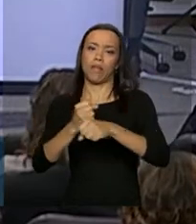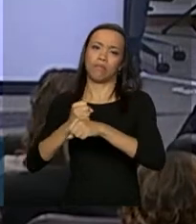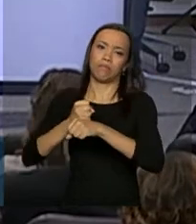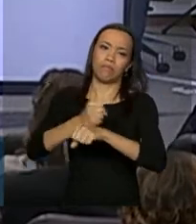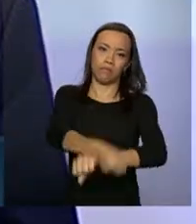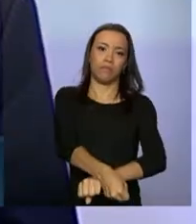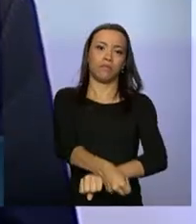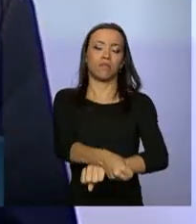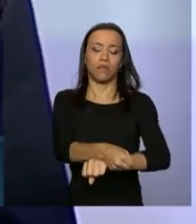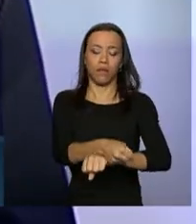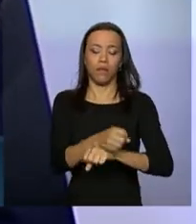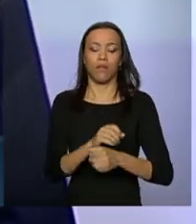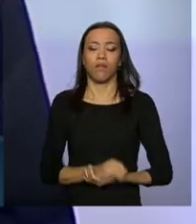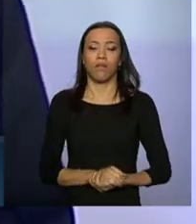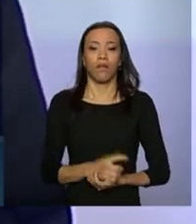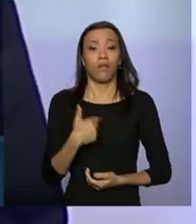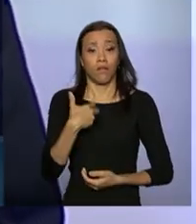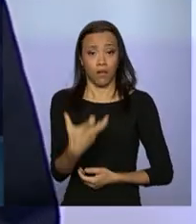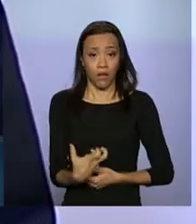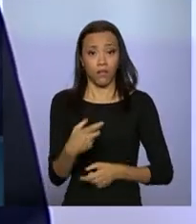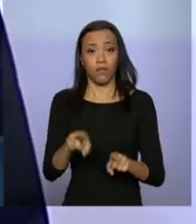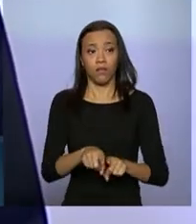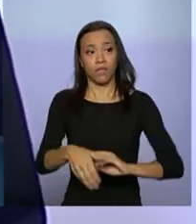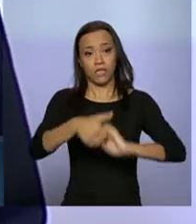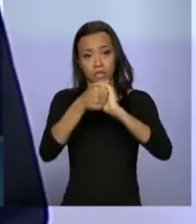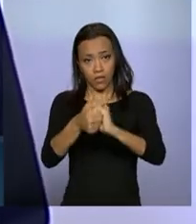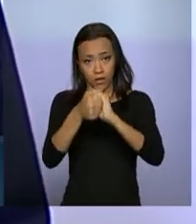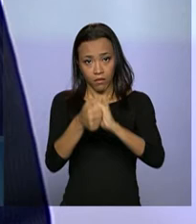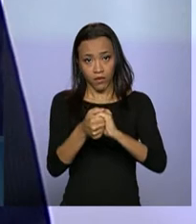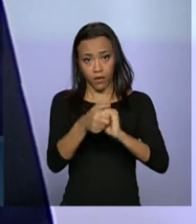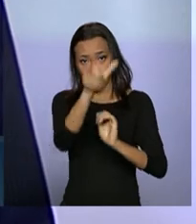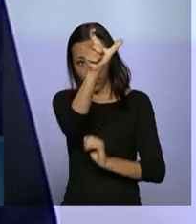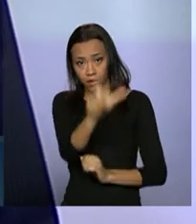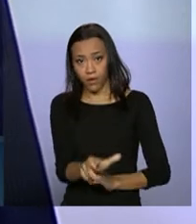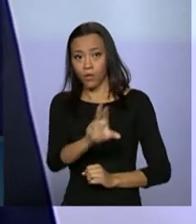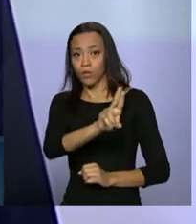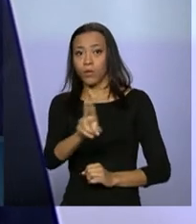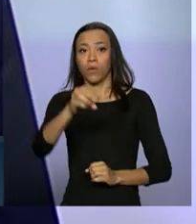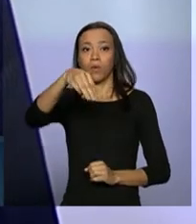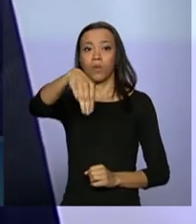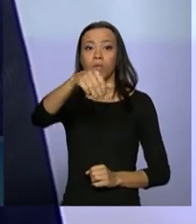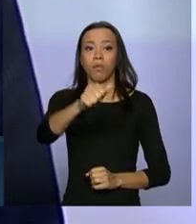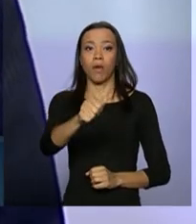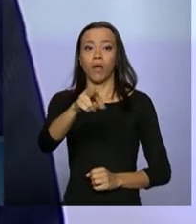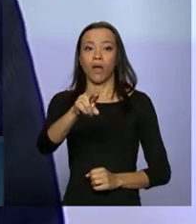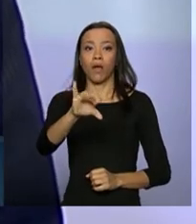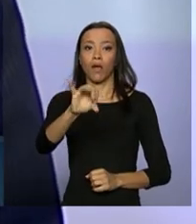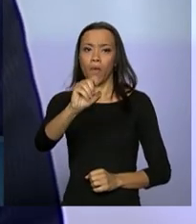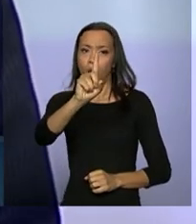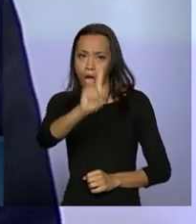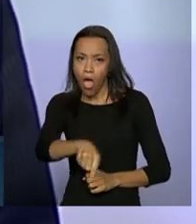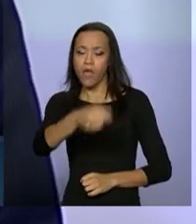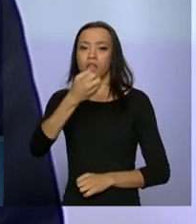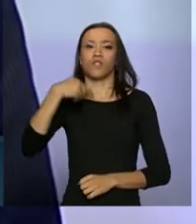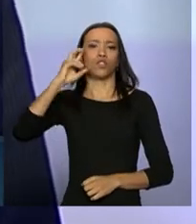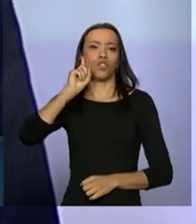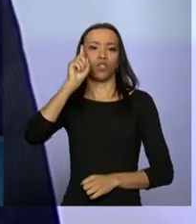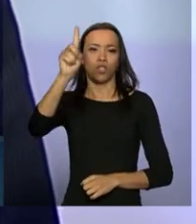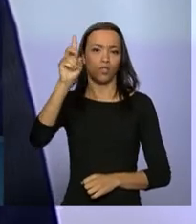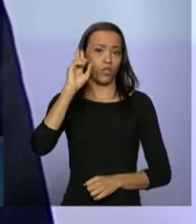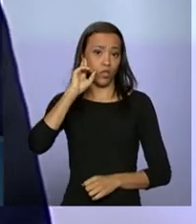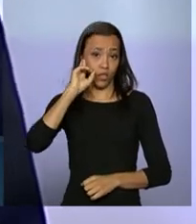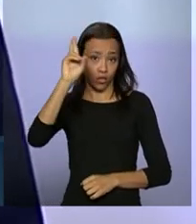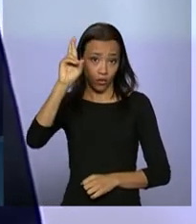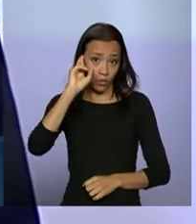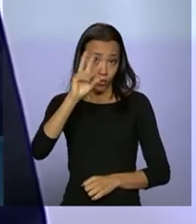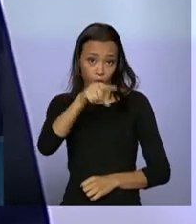Queria saudar aqui o Mário Luiz Guerreiro, que é diretor do Departamento Trabalhista da